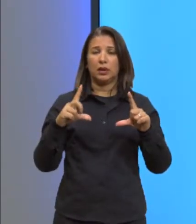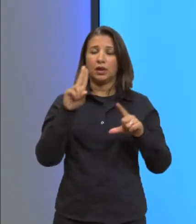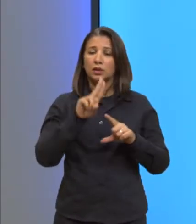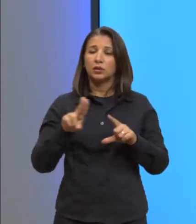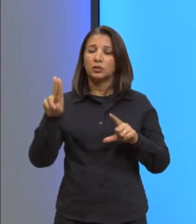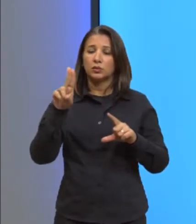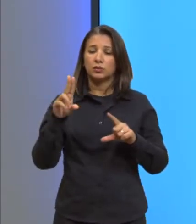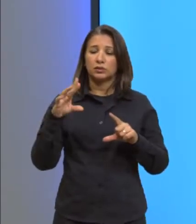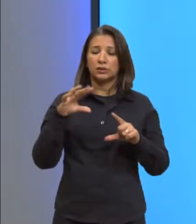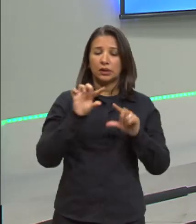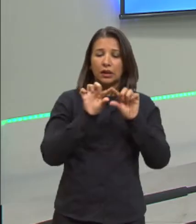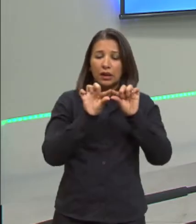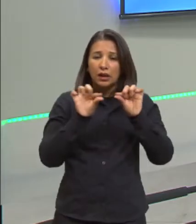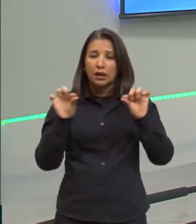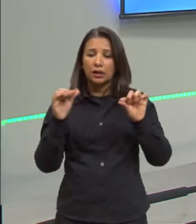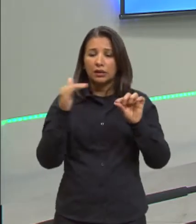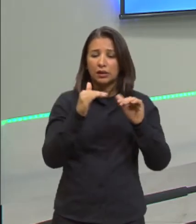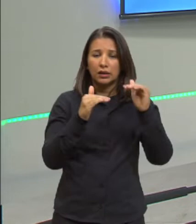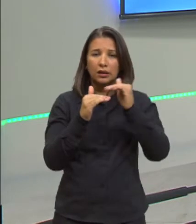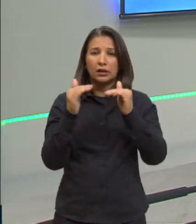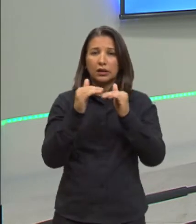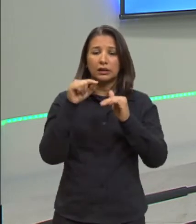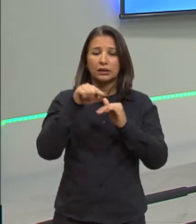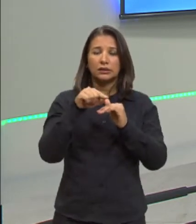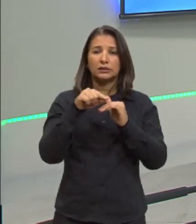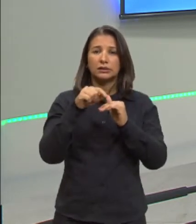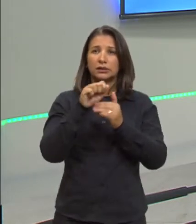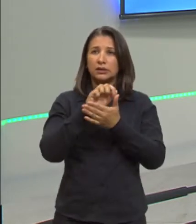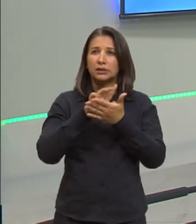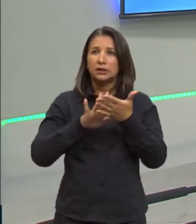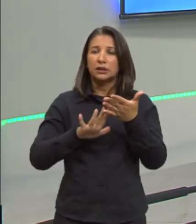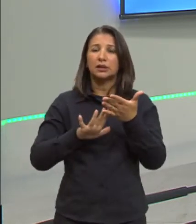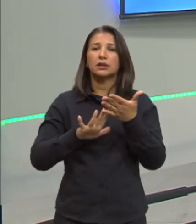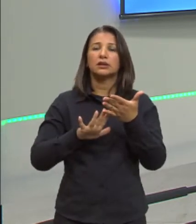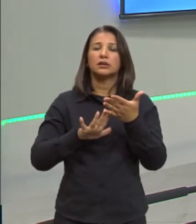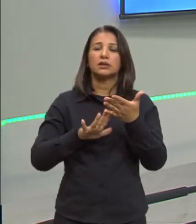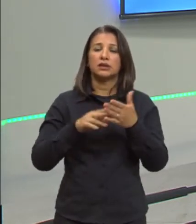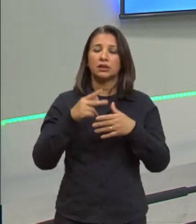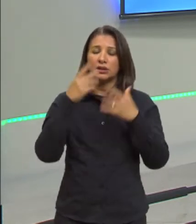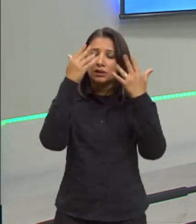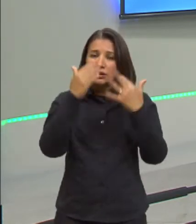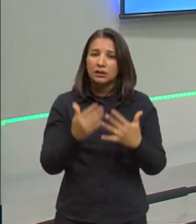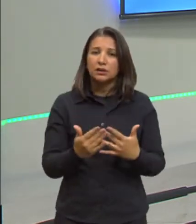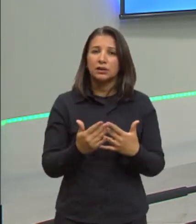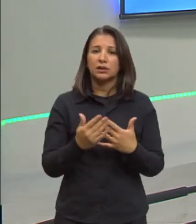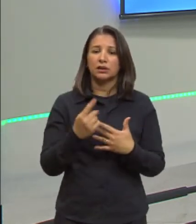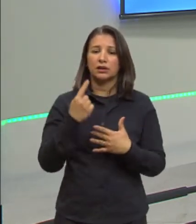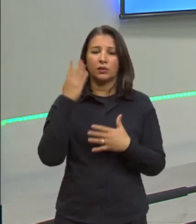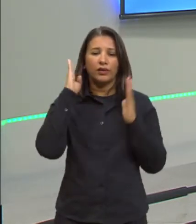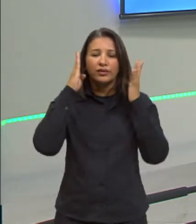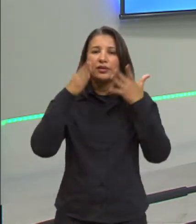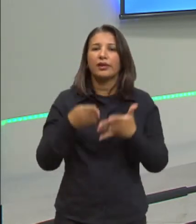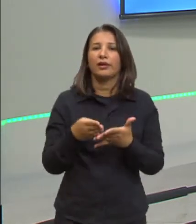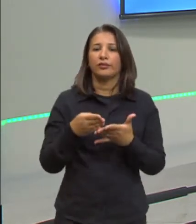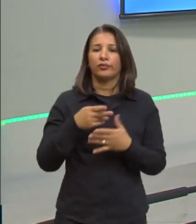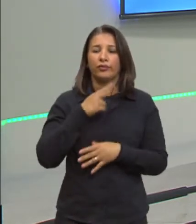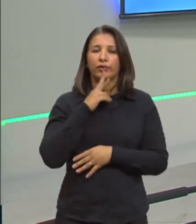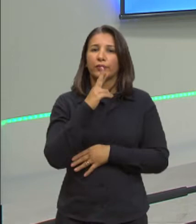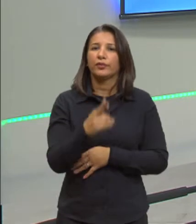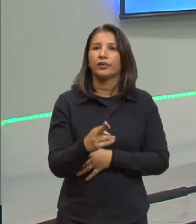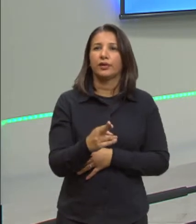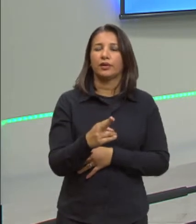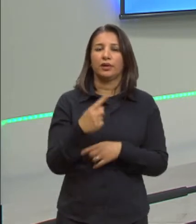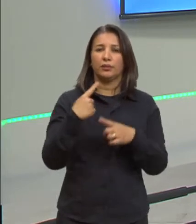bimetálicas. E ali no exercício estava falando exatamente isso. Então, cuidado, não mergulhem direto. Por falar de